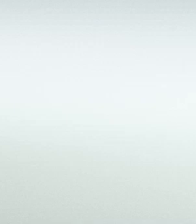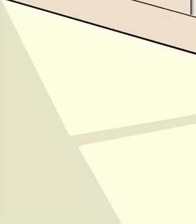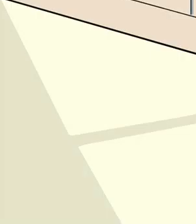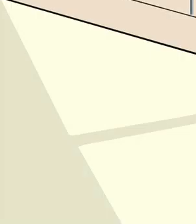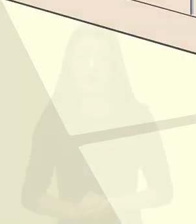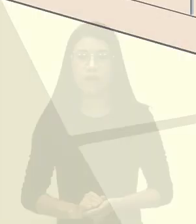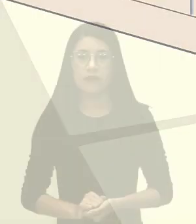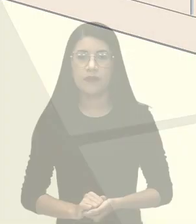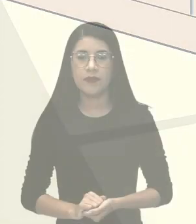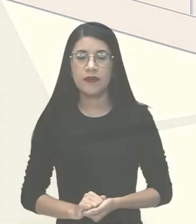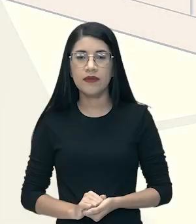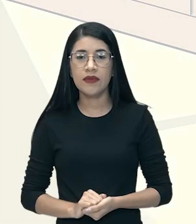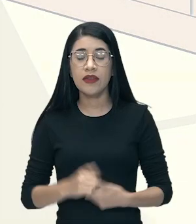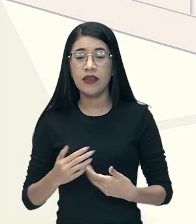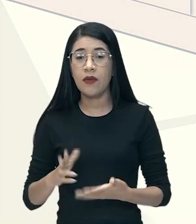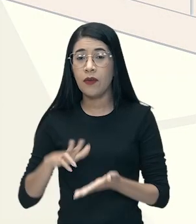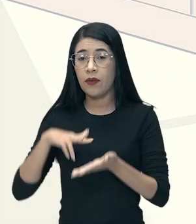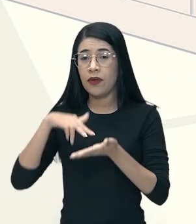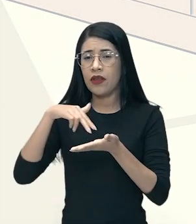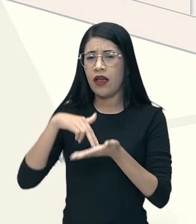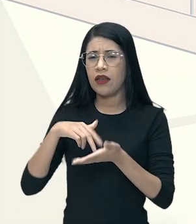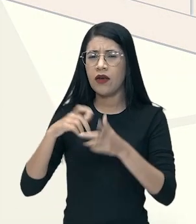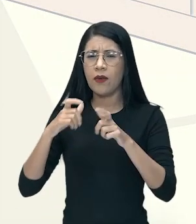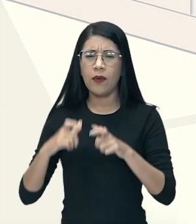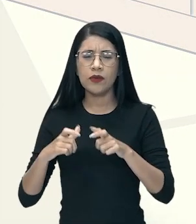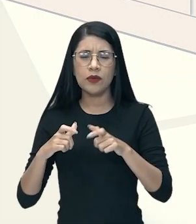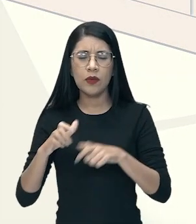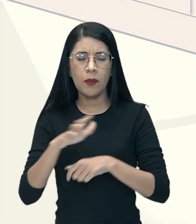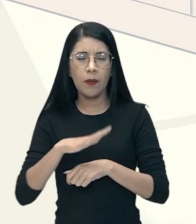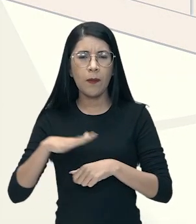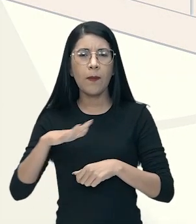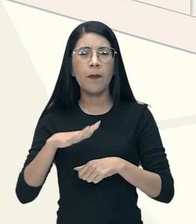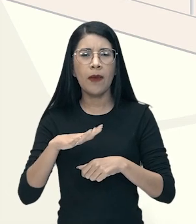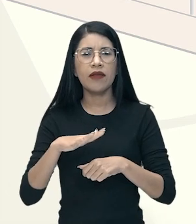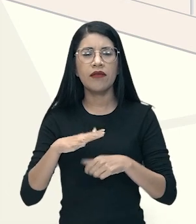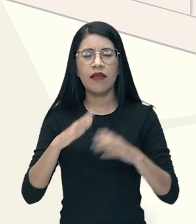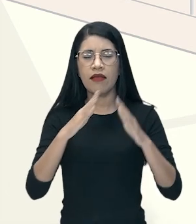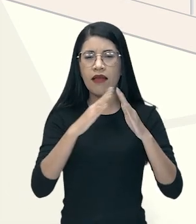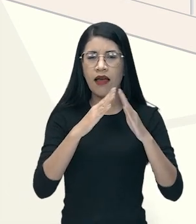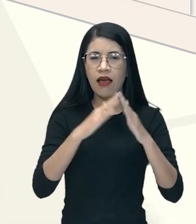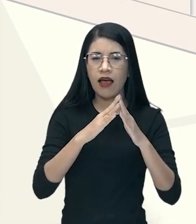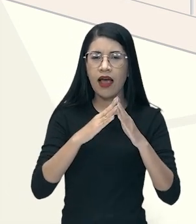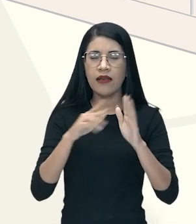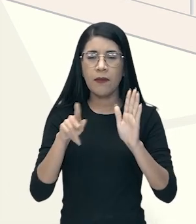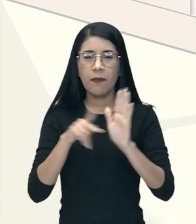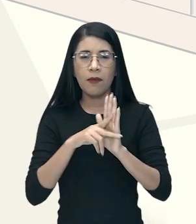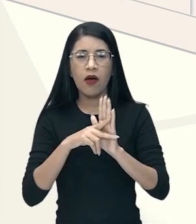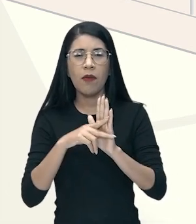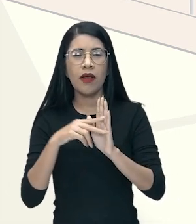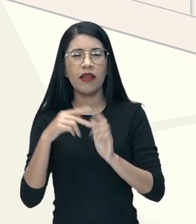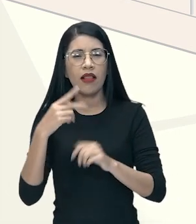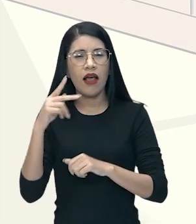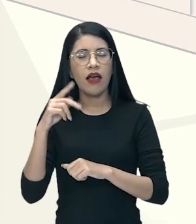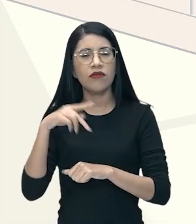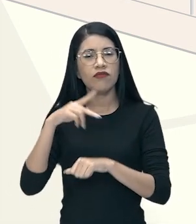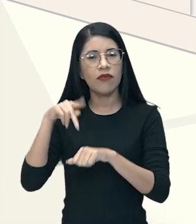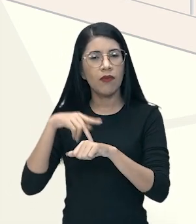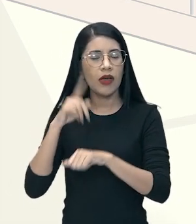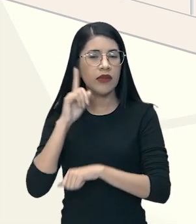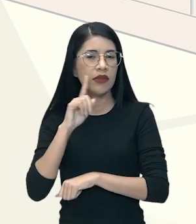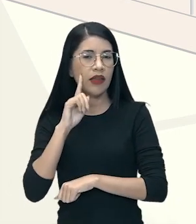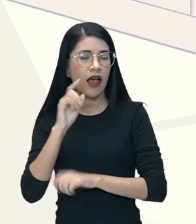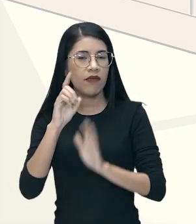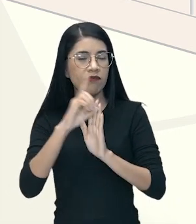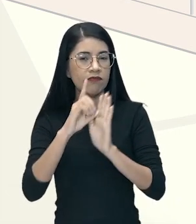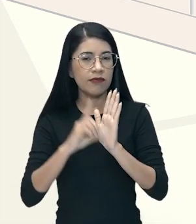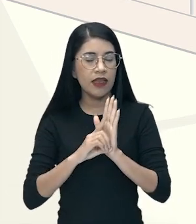Música Estamos aqui, então, numa sala de estar, de uma casa estadunidense, lá da década de 20, para falar